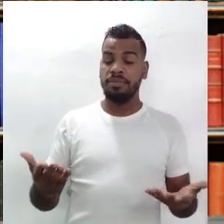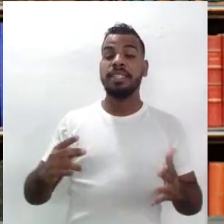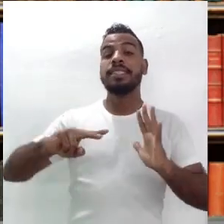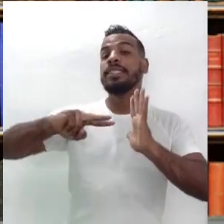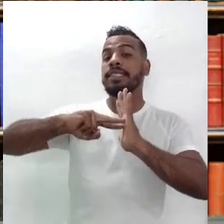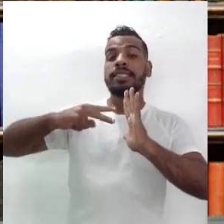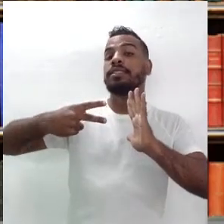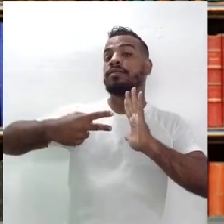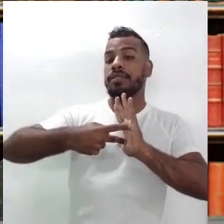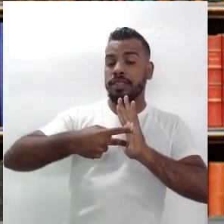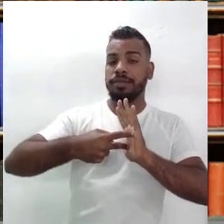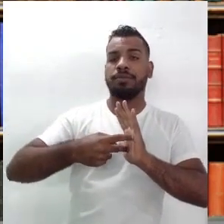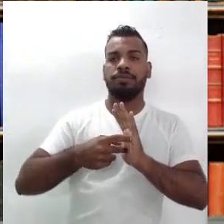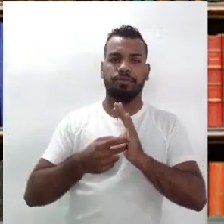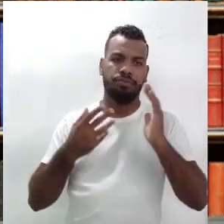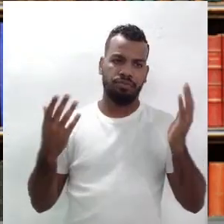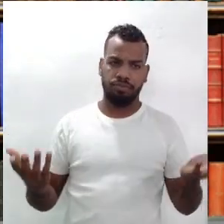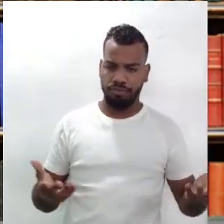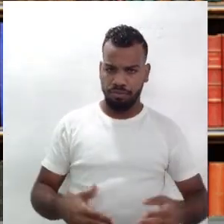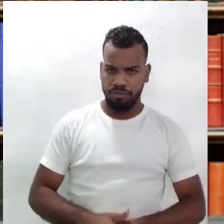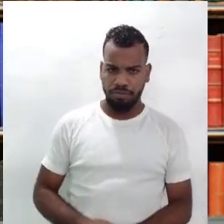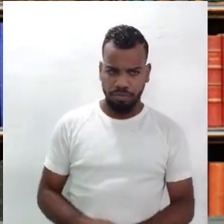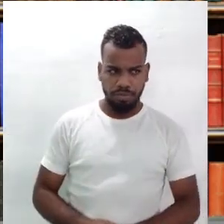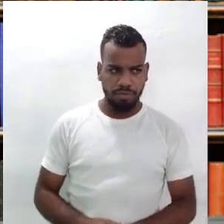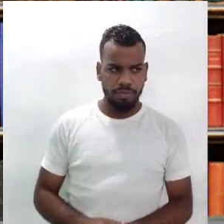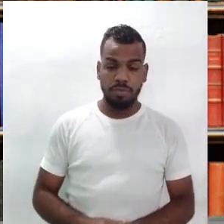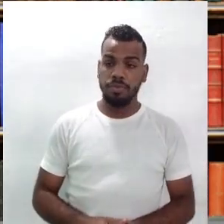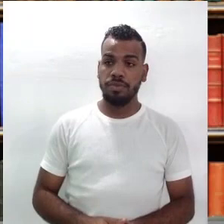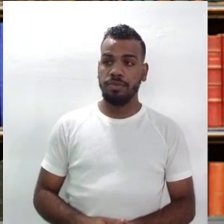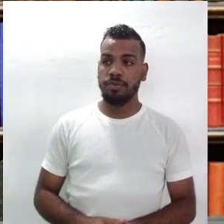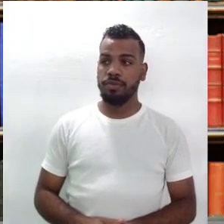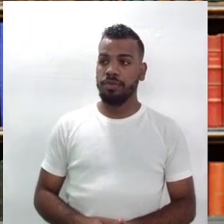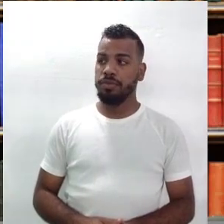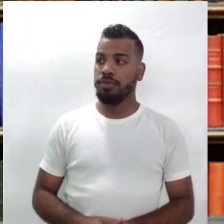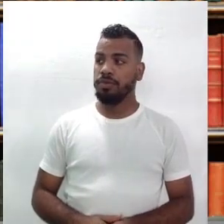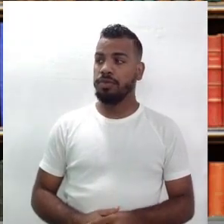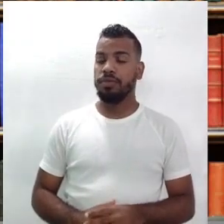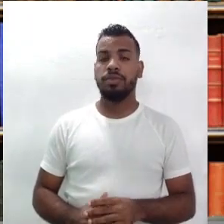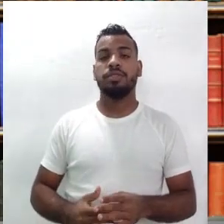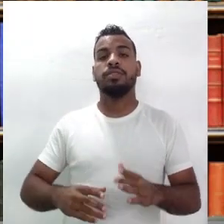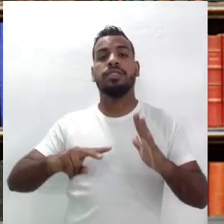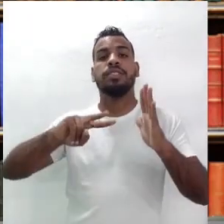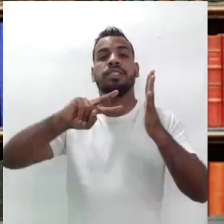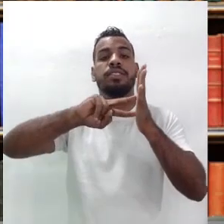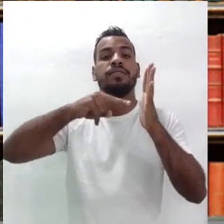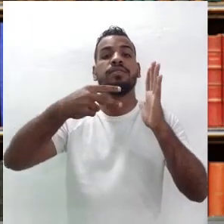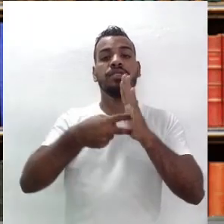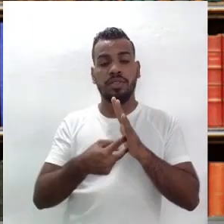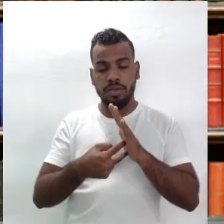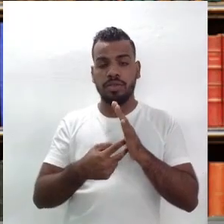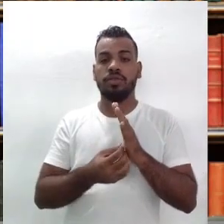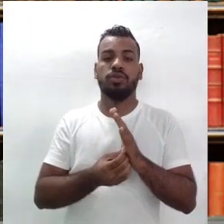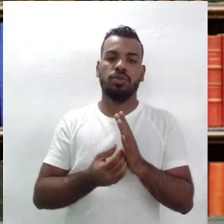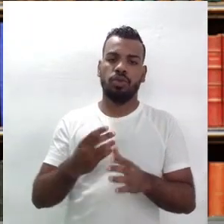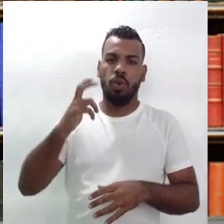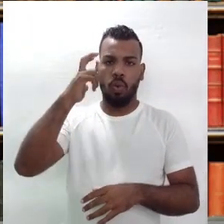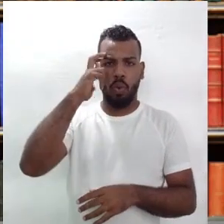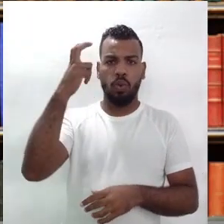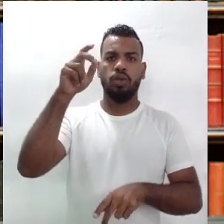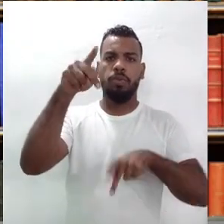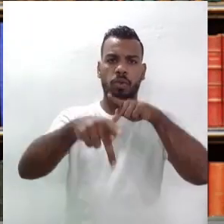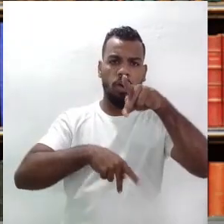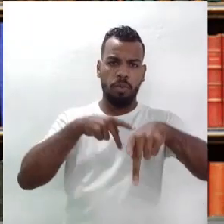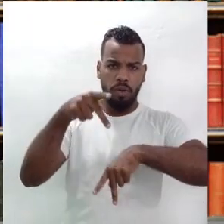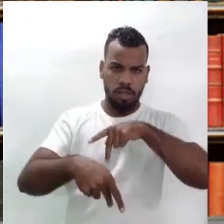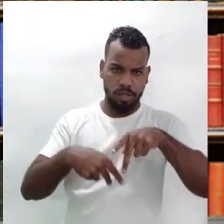ele, de uma maneira geral, ele é um resgate da tradição da cultura popular